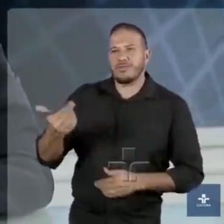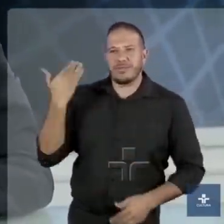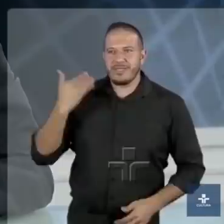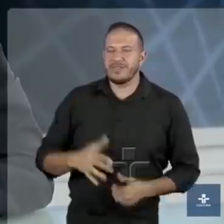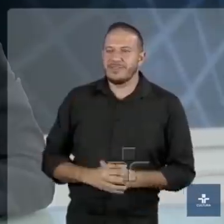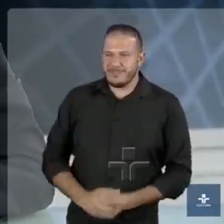fizemos a consequência do passado. Vamos lá.